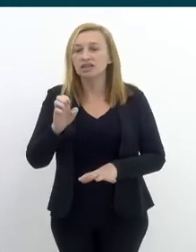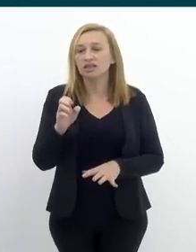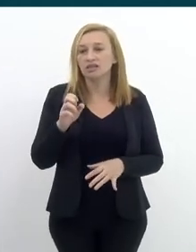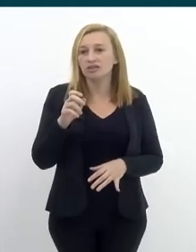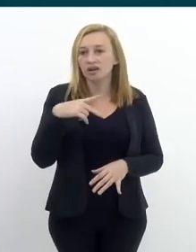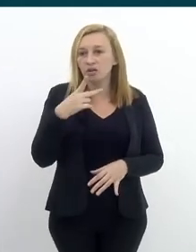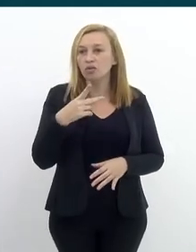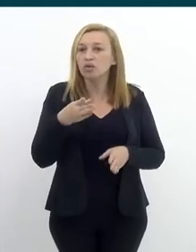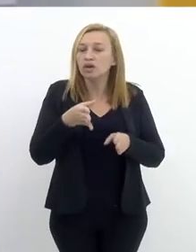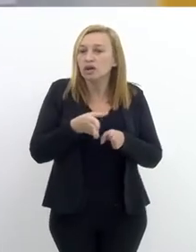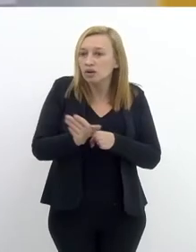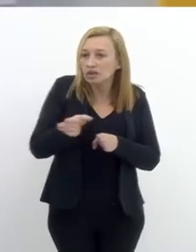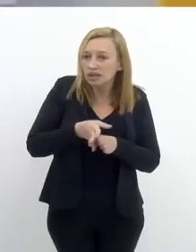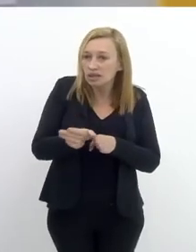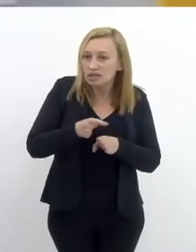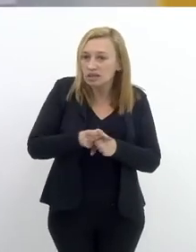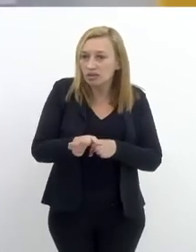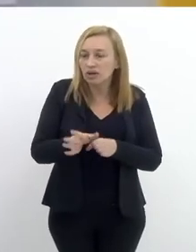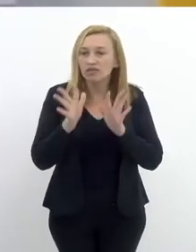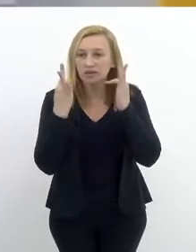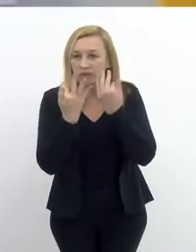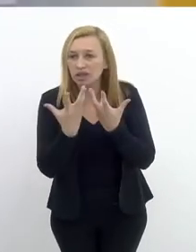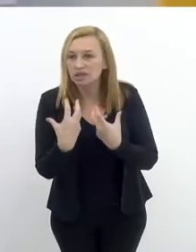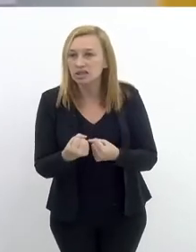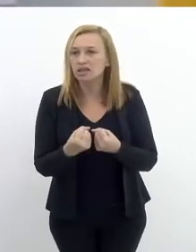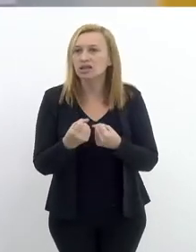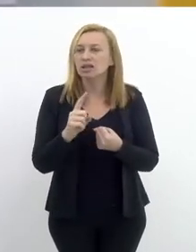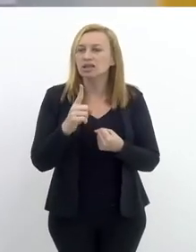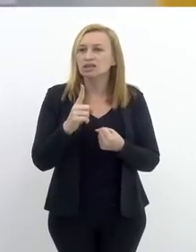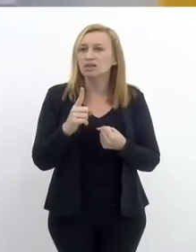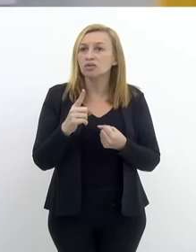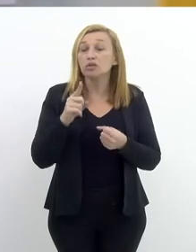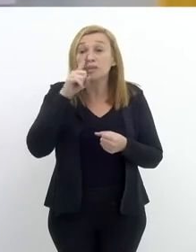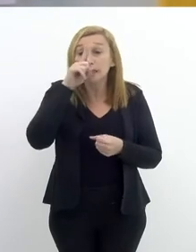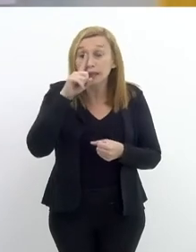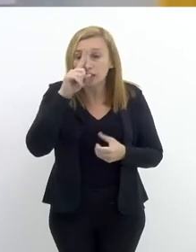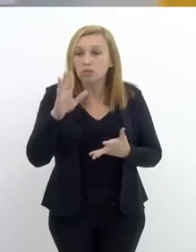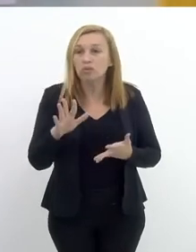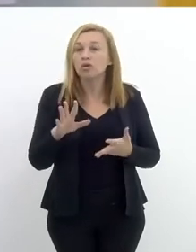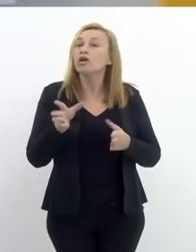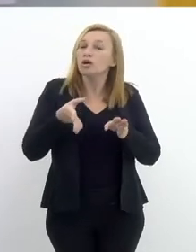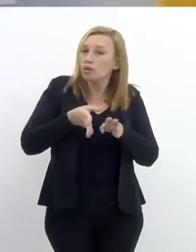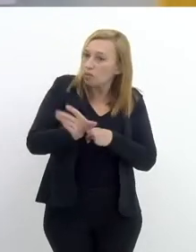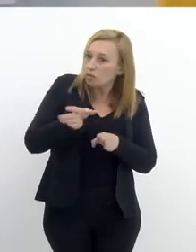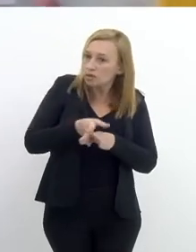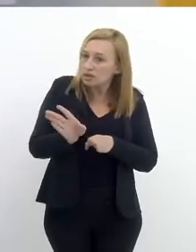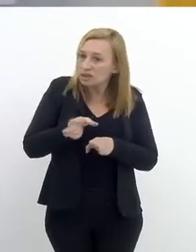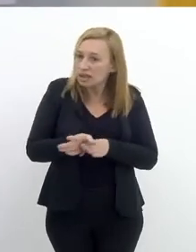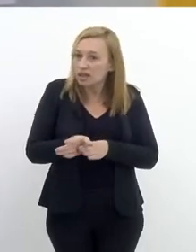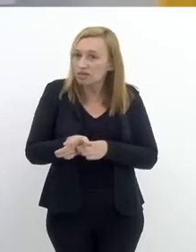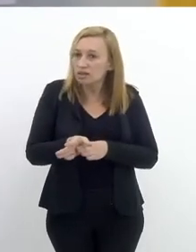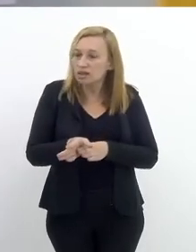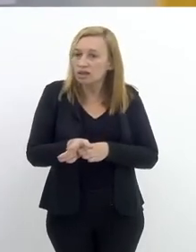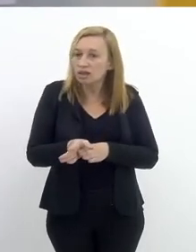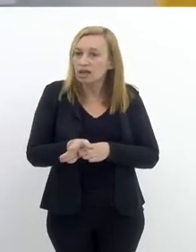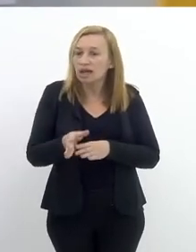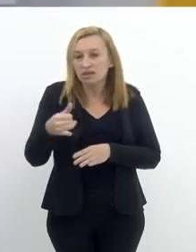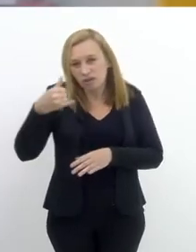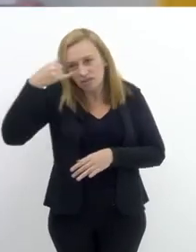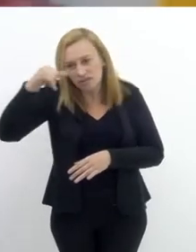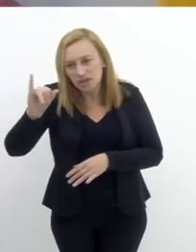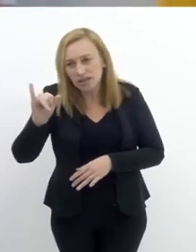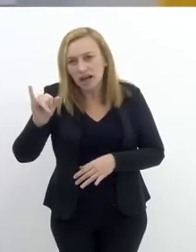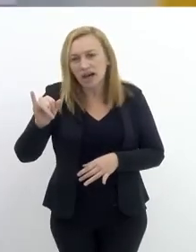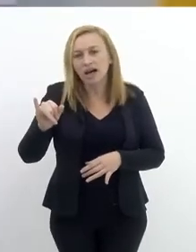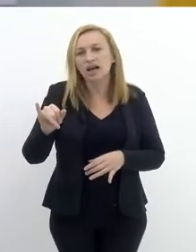recomendação que a Adriane deu para que as famílias procurem orientação e que elas não se coloquem também em risco. Porque com essa orientação, elas